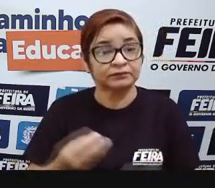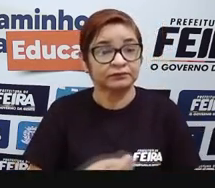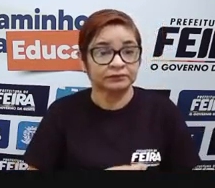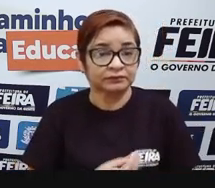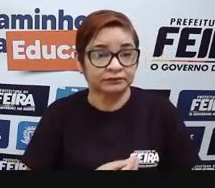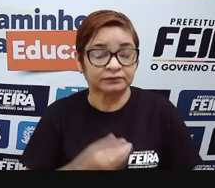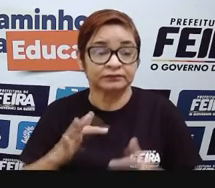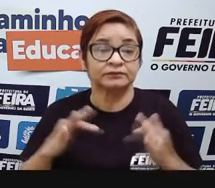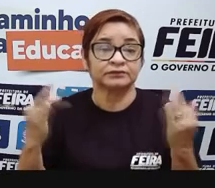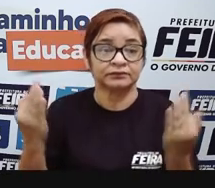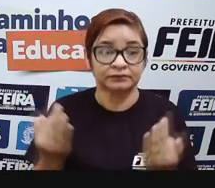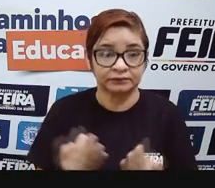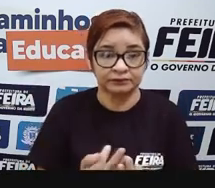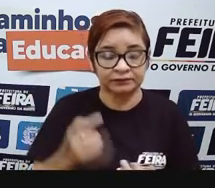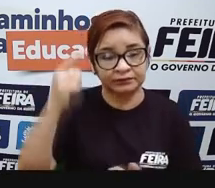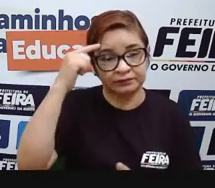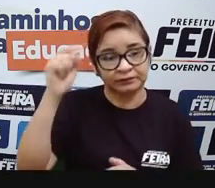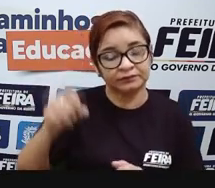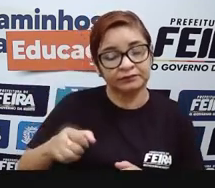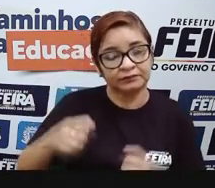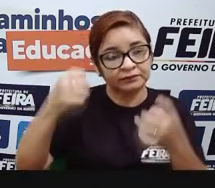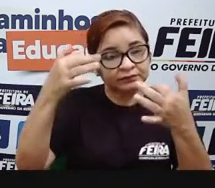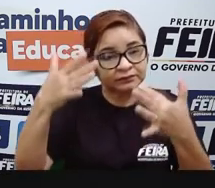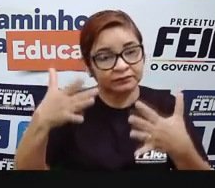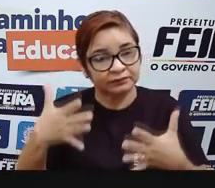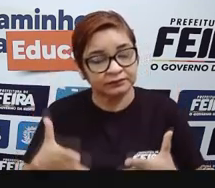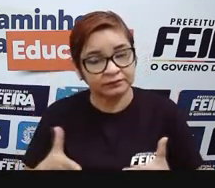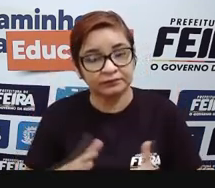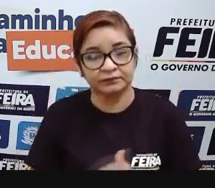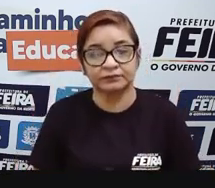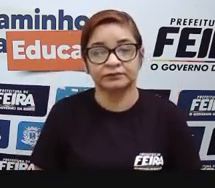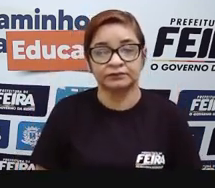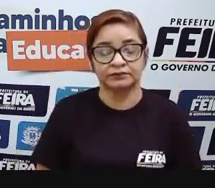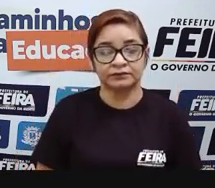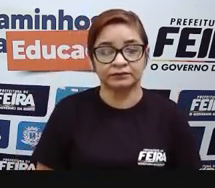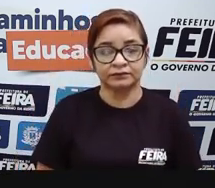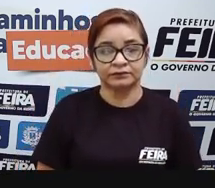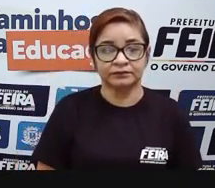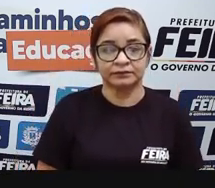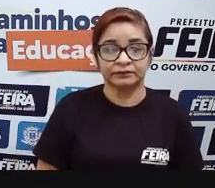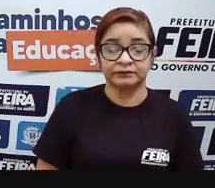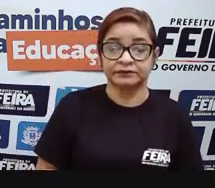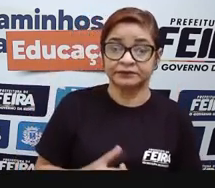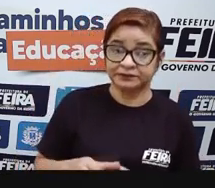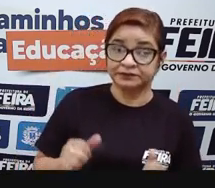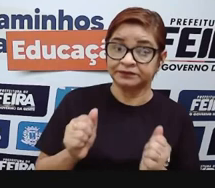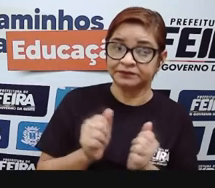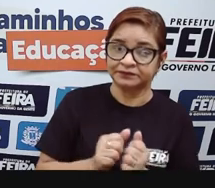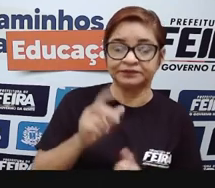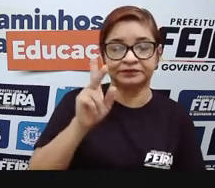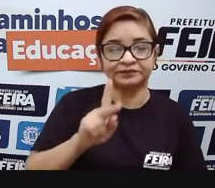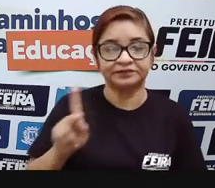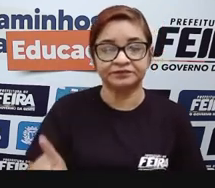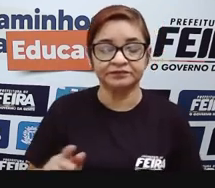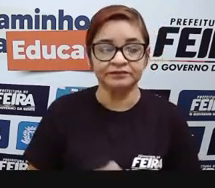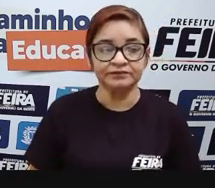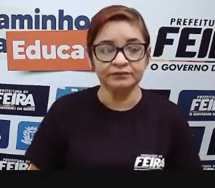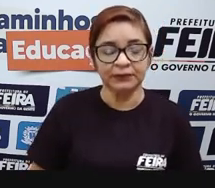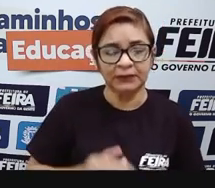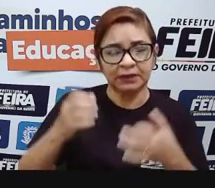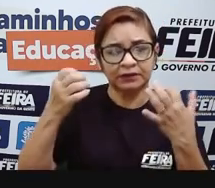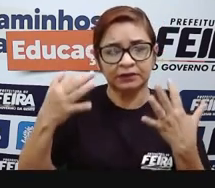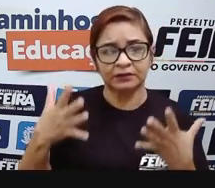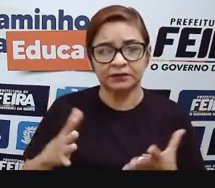O é que vocês acham? Conte um pouquinho na aula de vocês. No momento que vocês estiverem em aula com os professores, vamos abrir essa